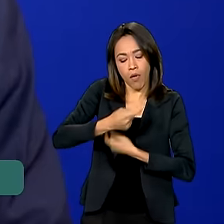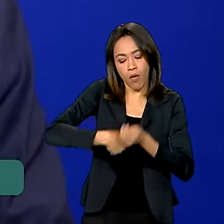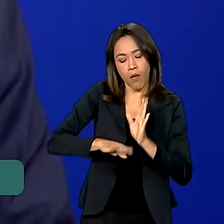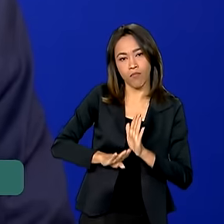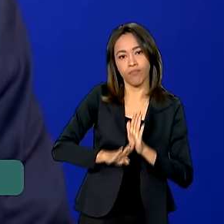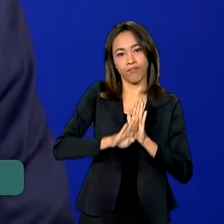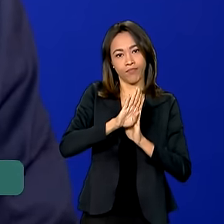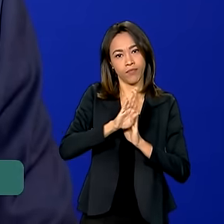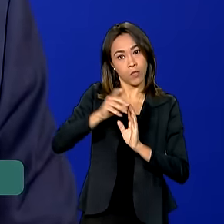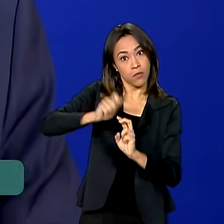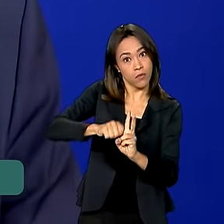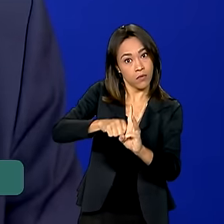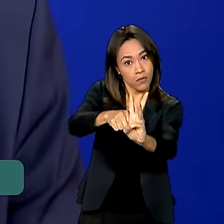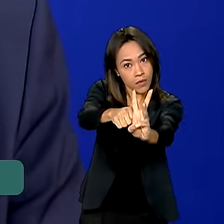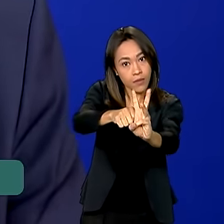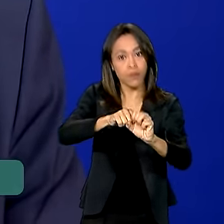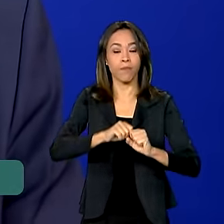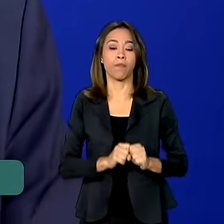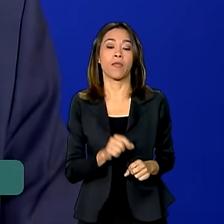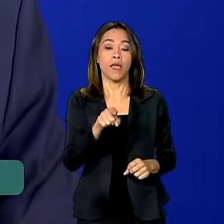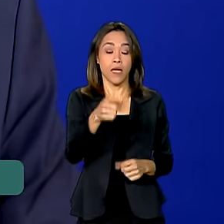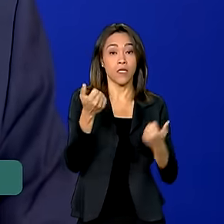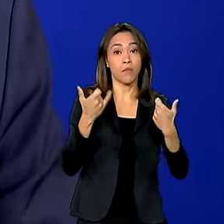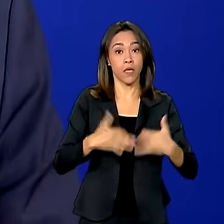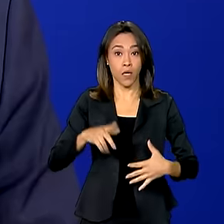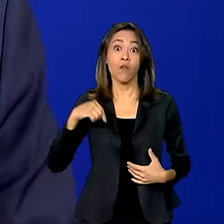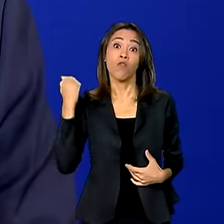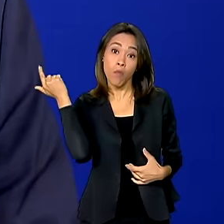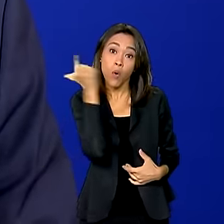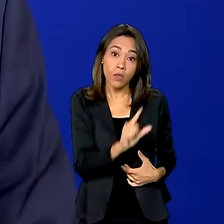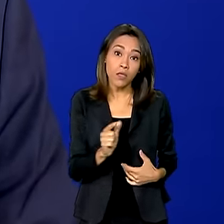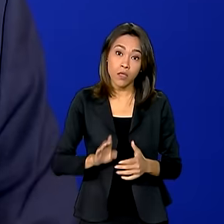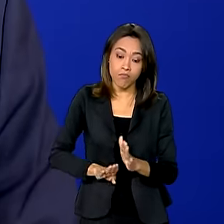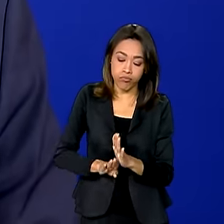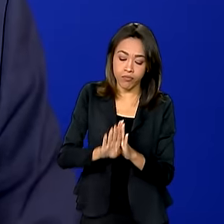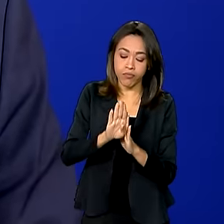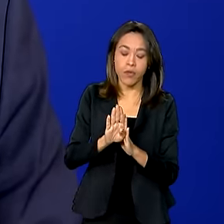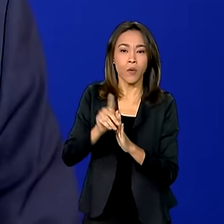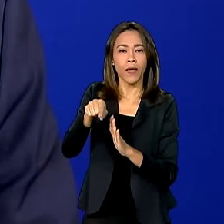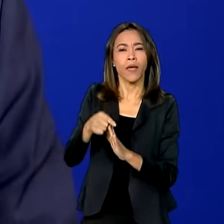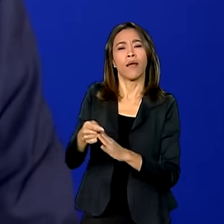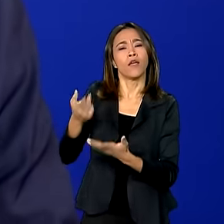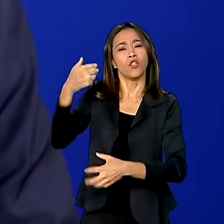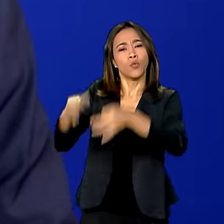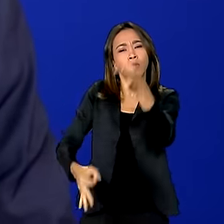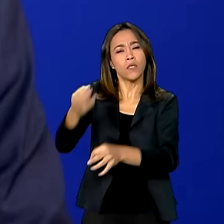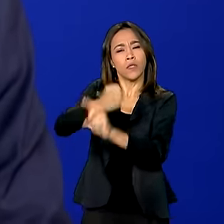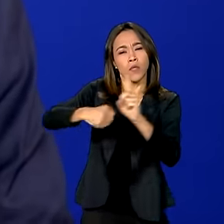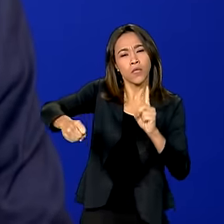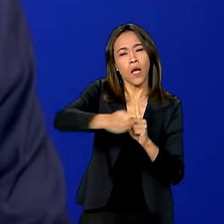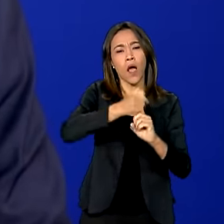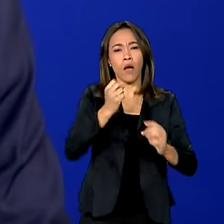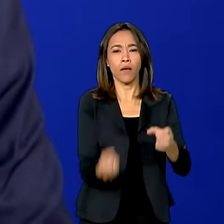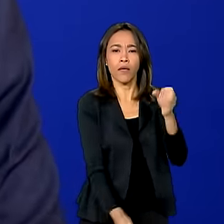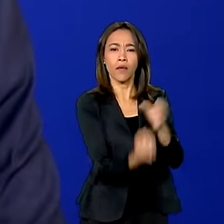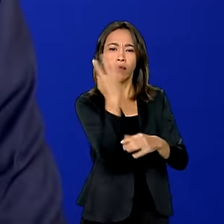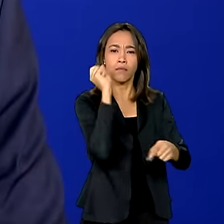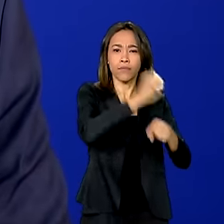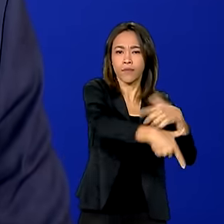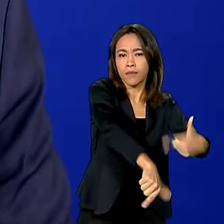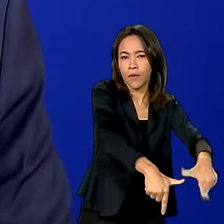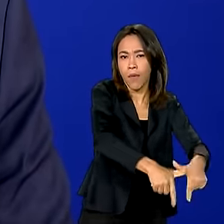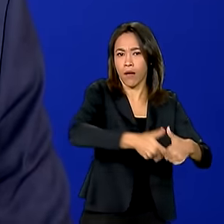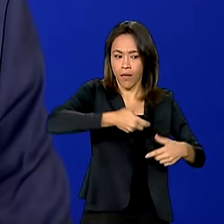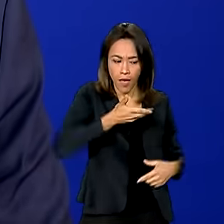Nós podemos crescer com baixa inflação, gerando emprego e justiça social. Está na ordem do dia isso, está à mão